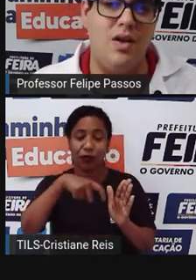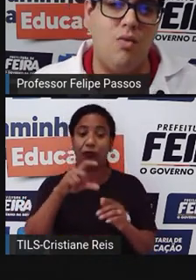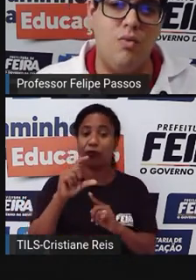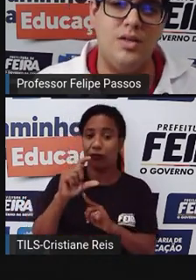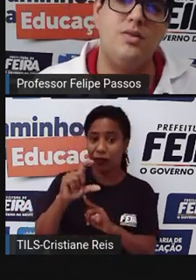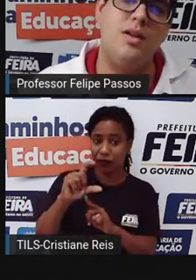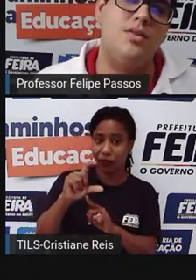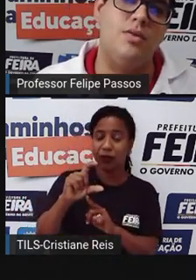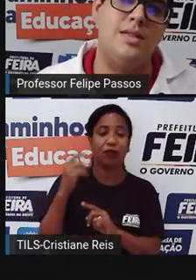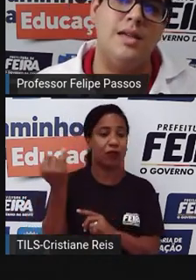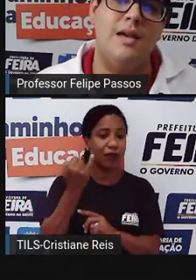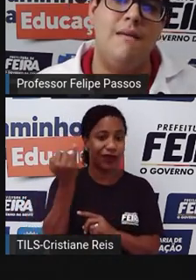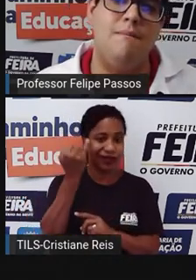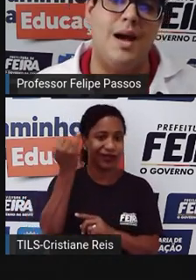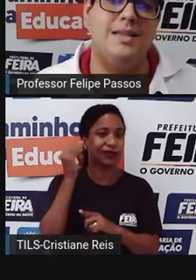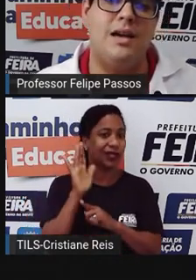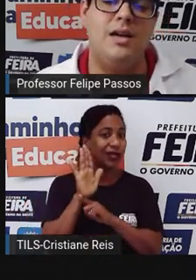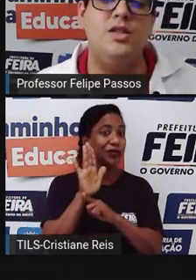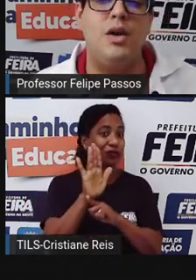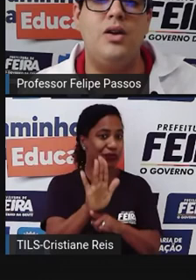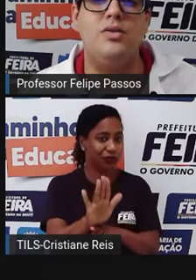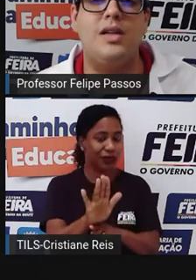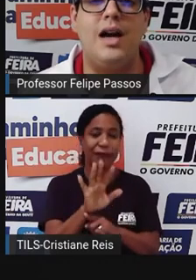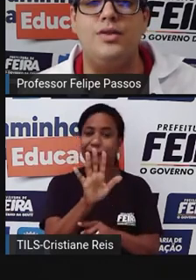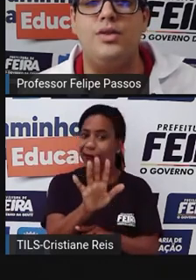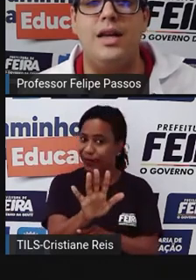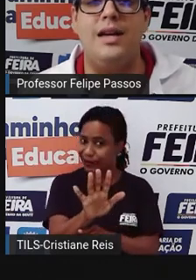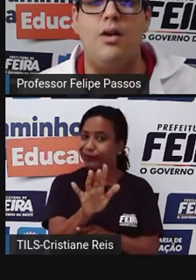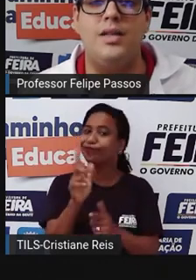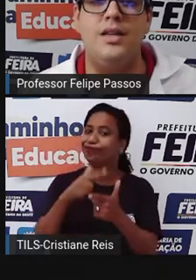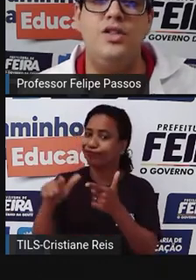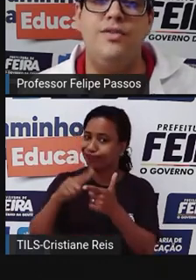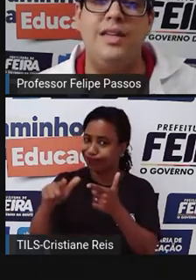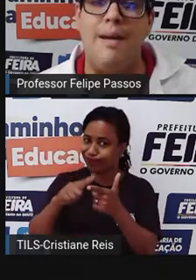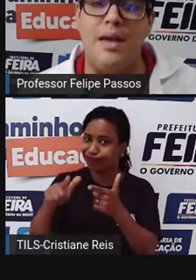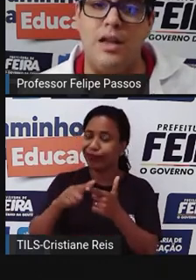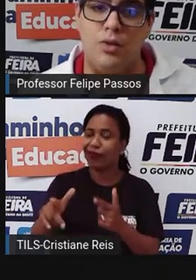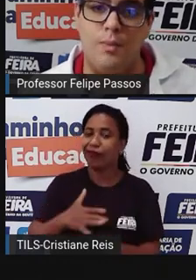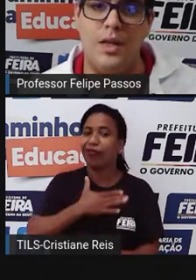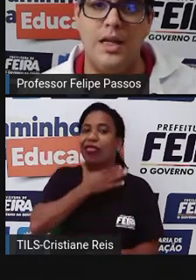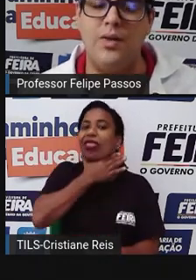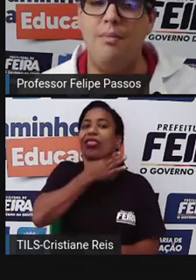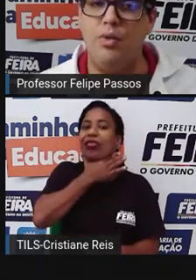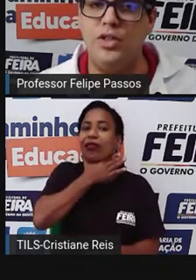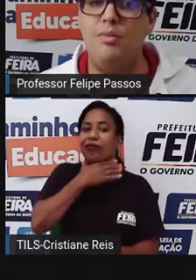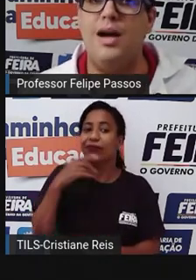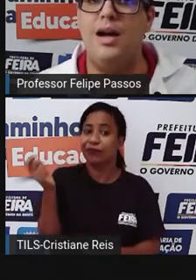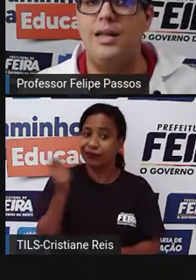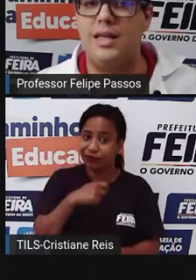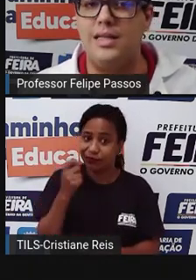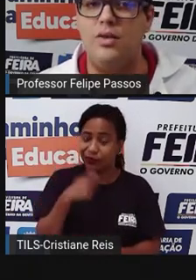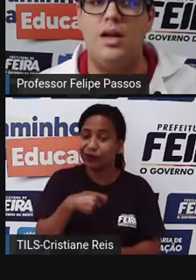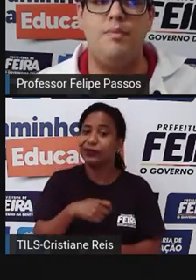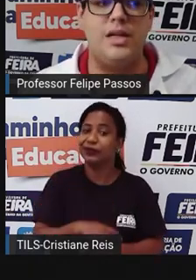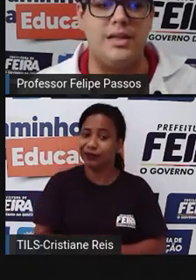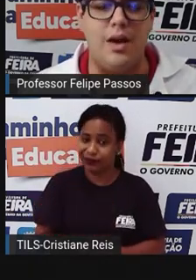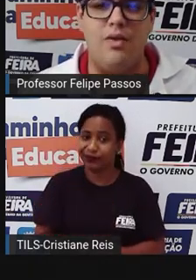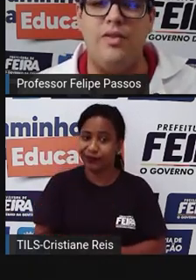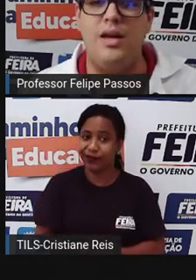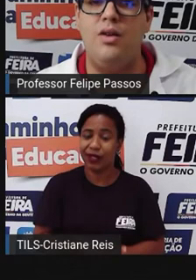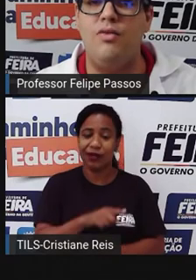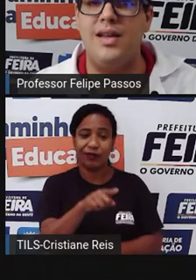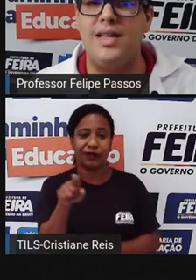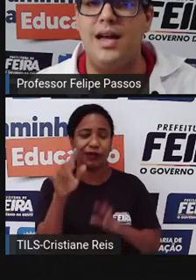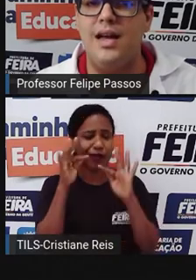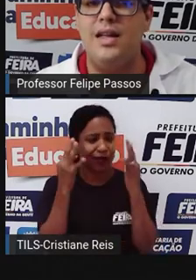aliado em algumas situações, mas na grande maioria dos casos, ele causa endividamento. Então, é bom chamar atenção, né? Sentar